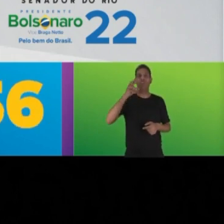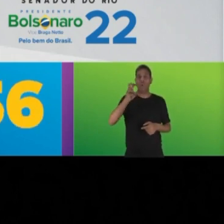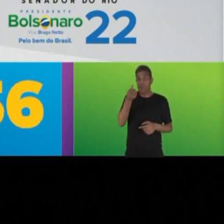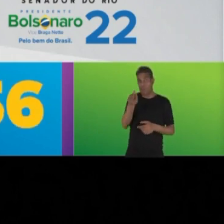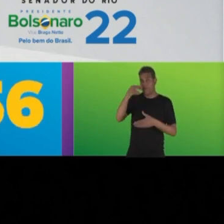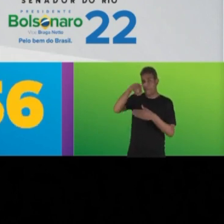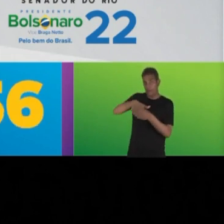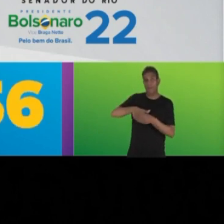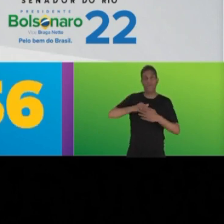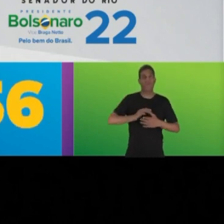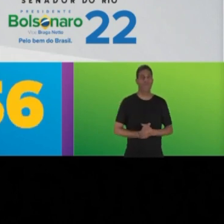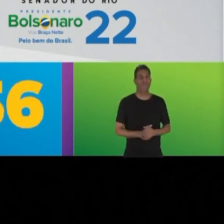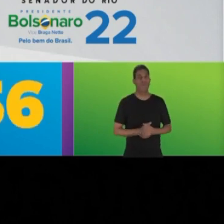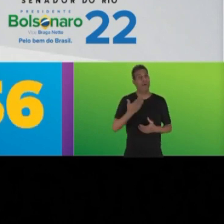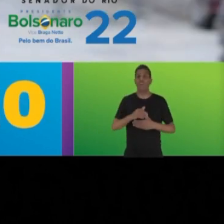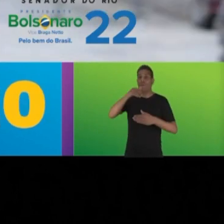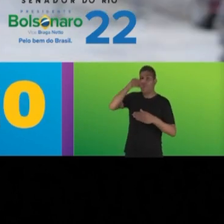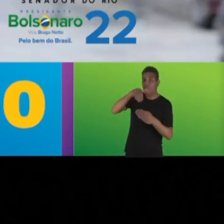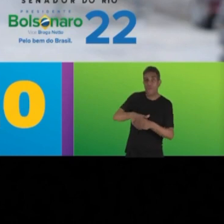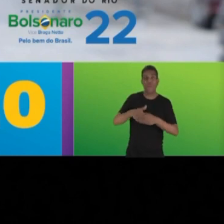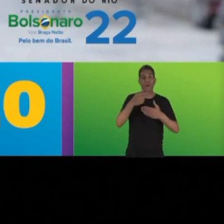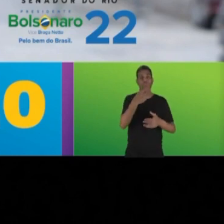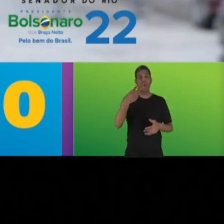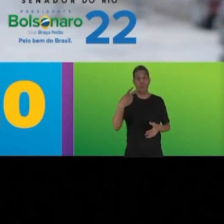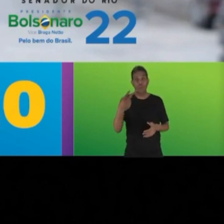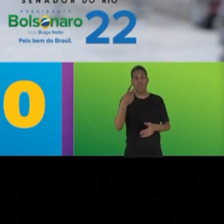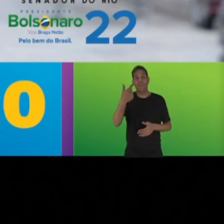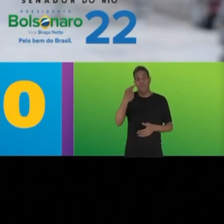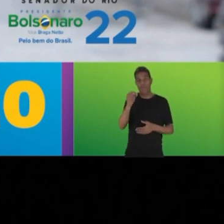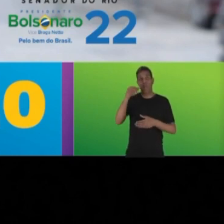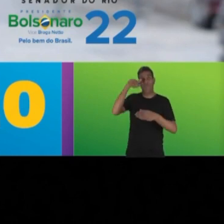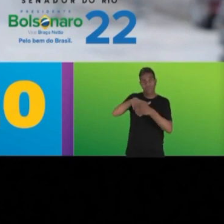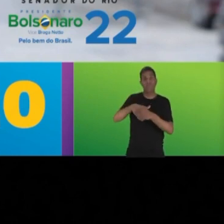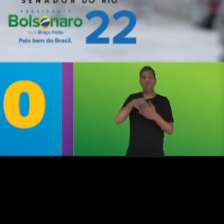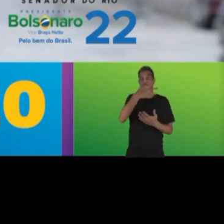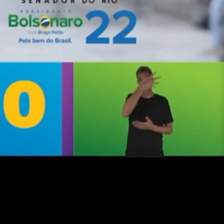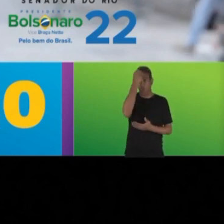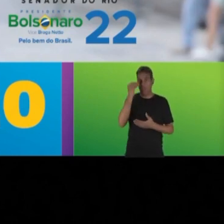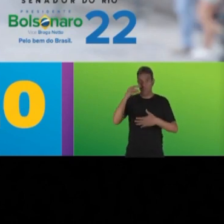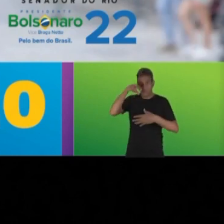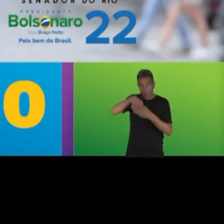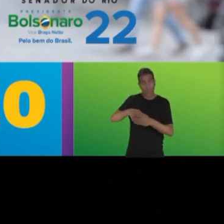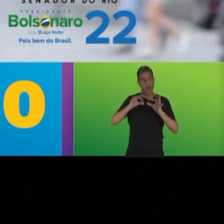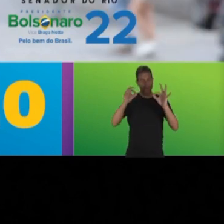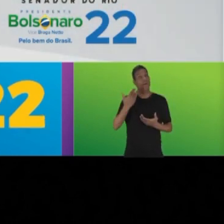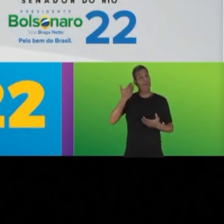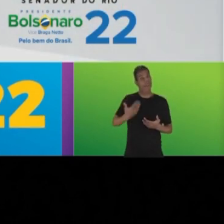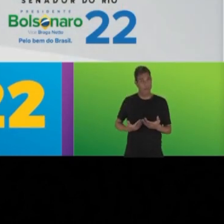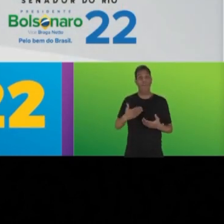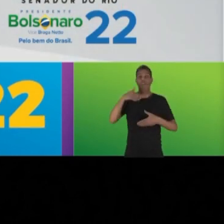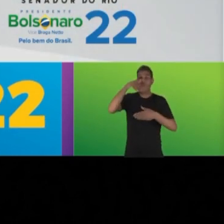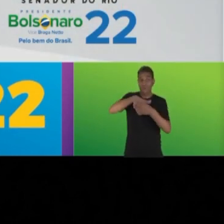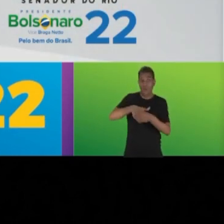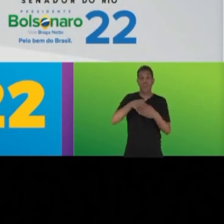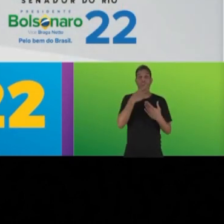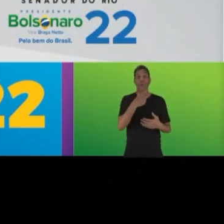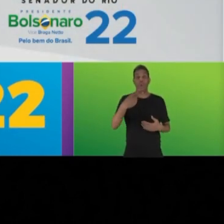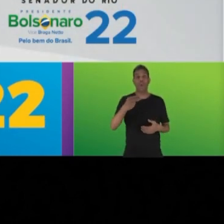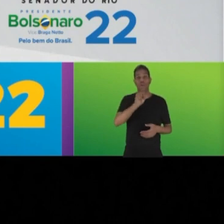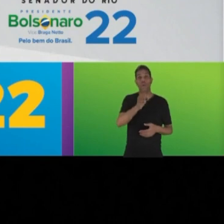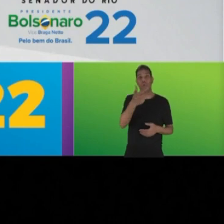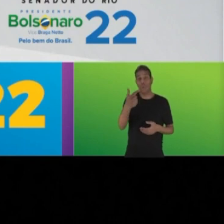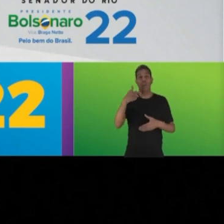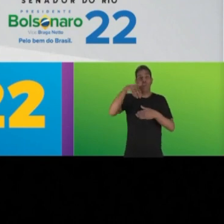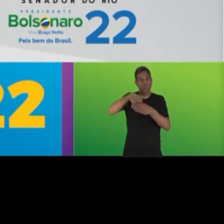Deodalto, estadual 22-4-5-6. Vote Célia Jordão, 22-220. 2-220, guarde esse número no coração. Gisele Monteiro, estadual